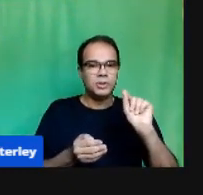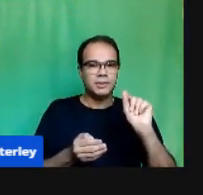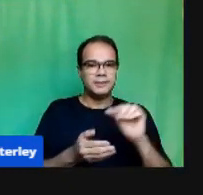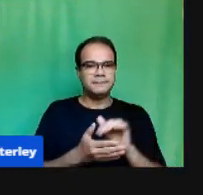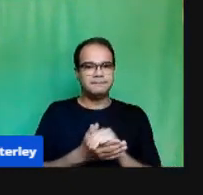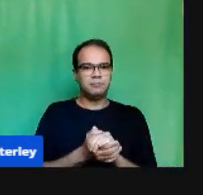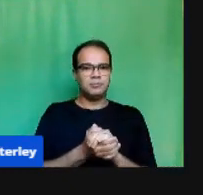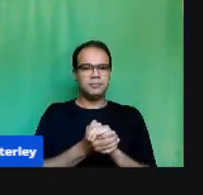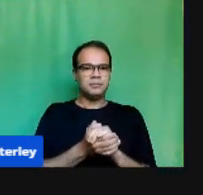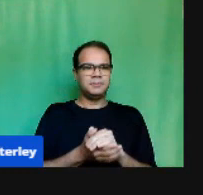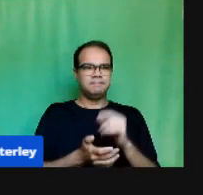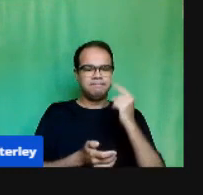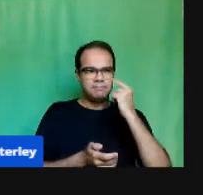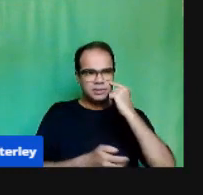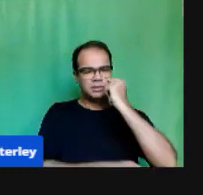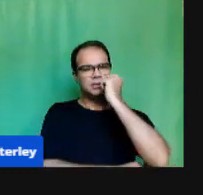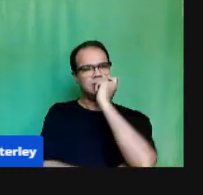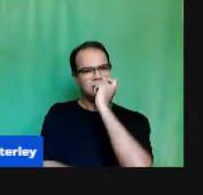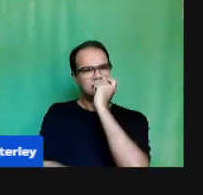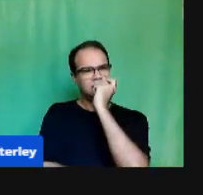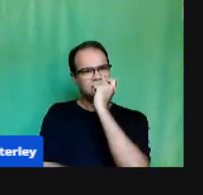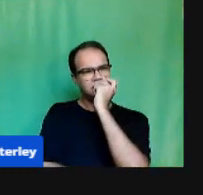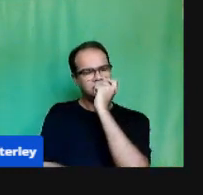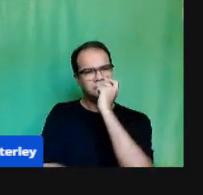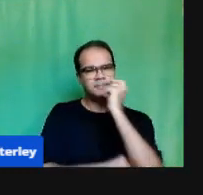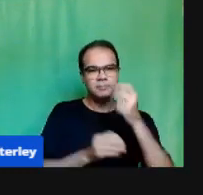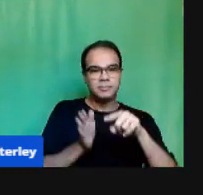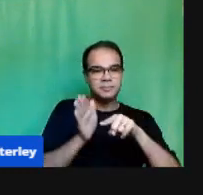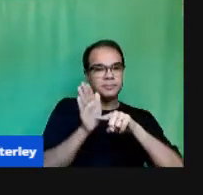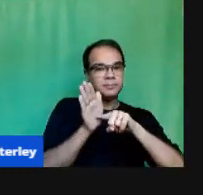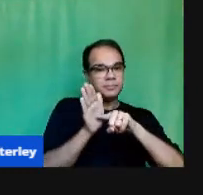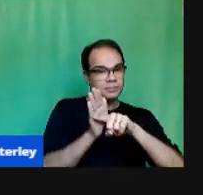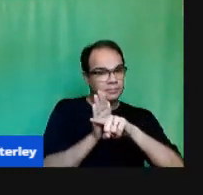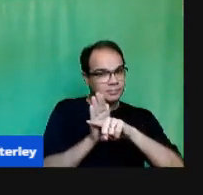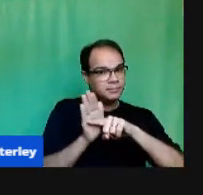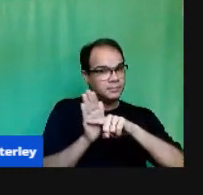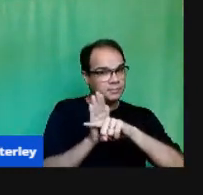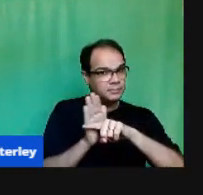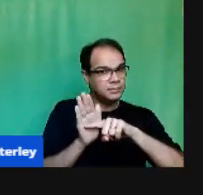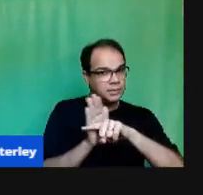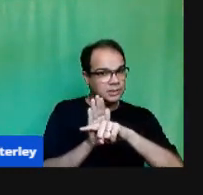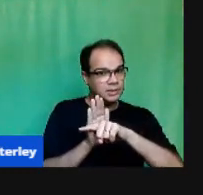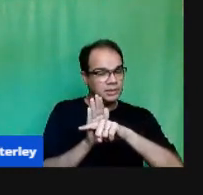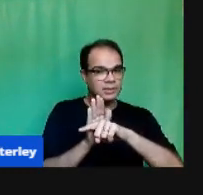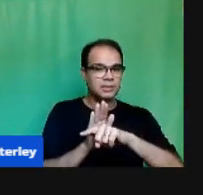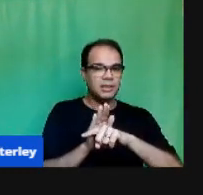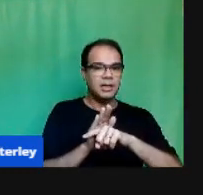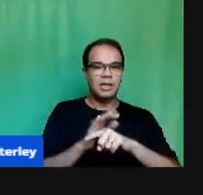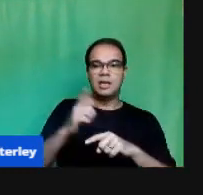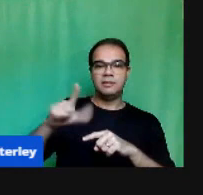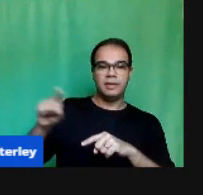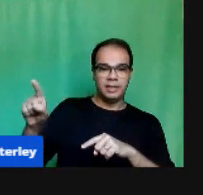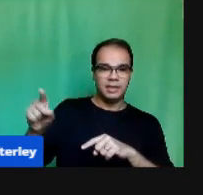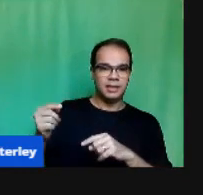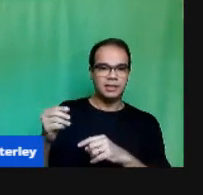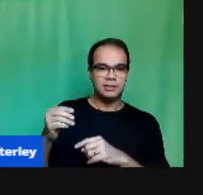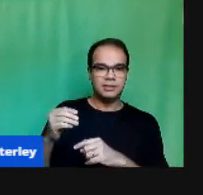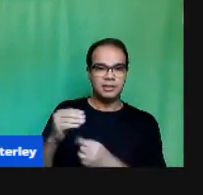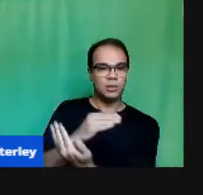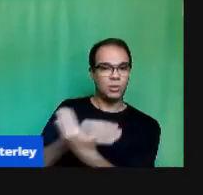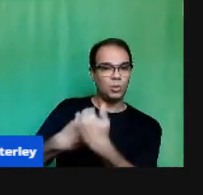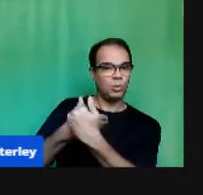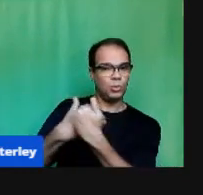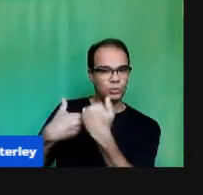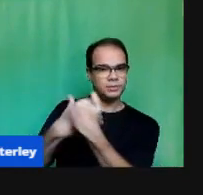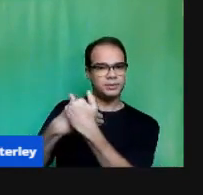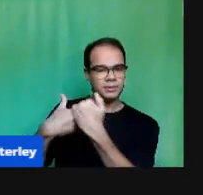Levantamos dados Levantamos Levantamos Analisamos fatores E ouvimos Diferentes Contribuições Para então Depois